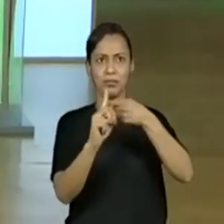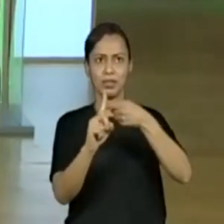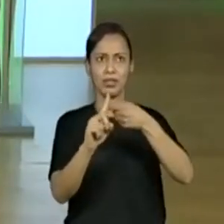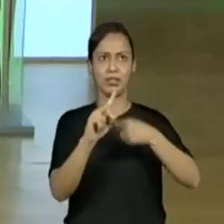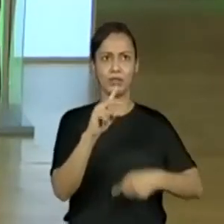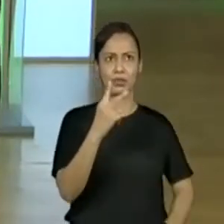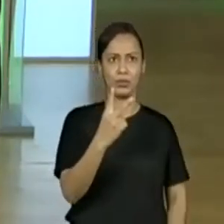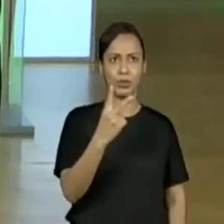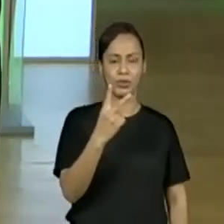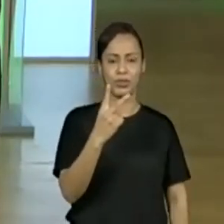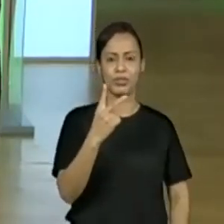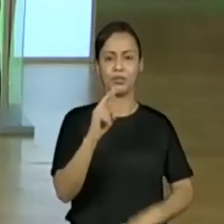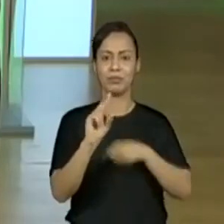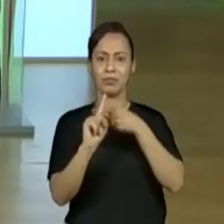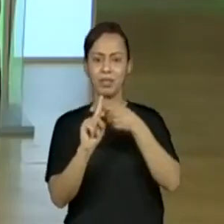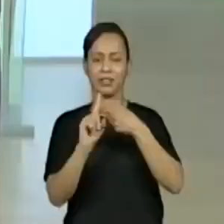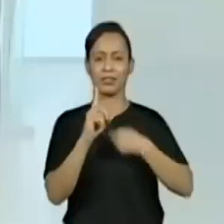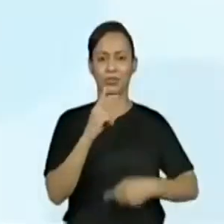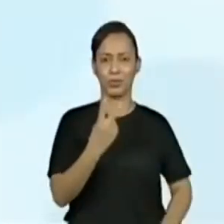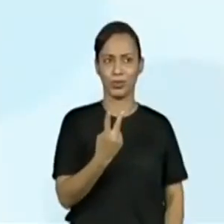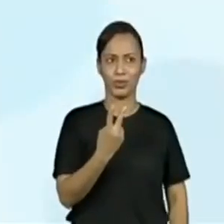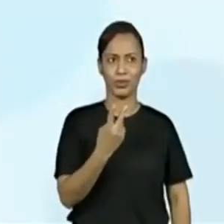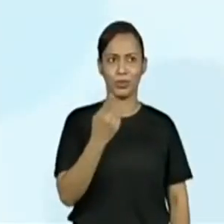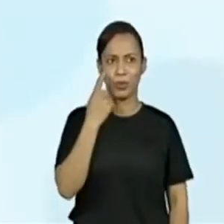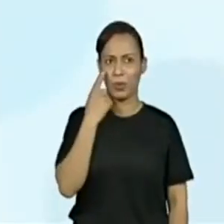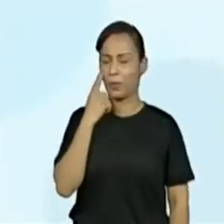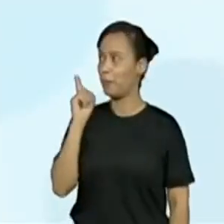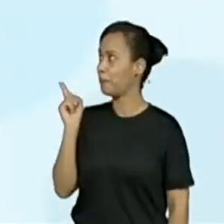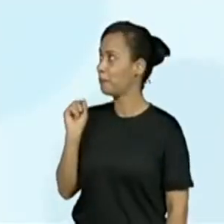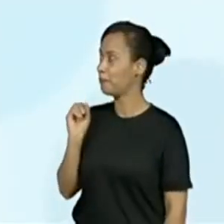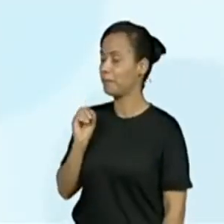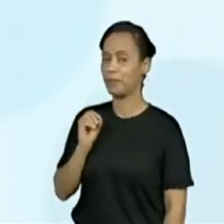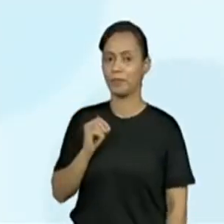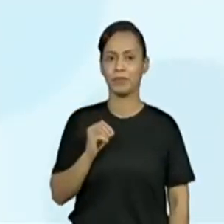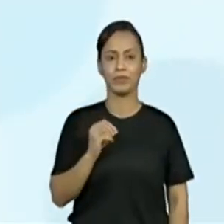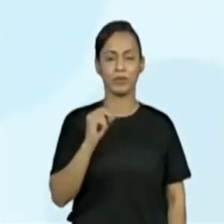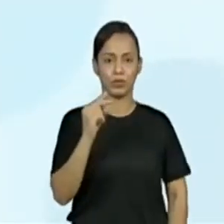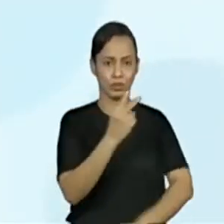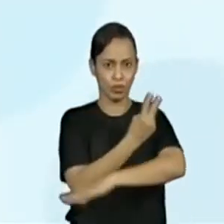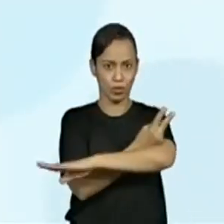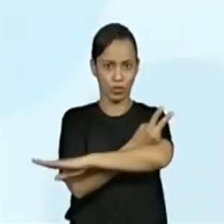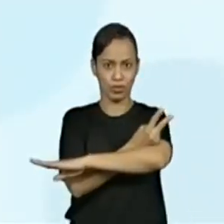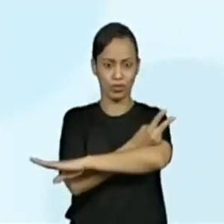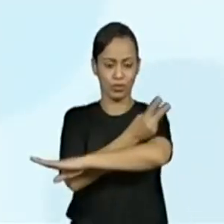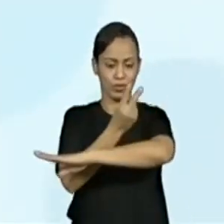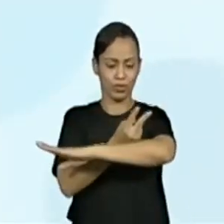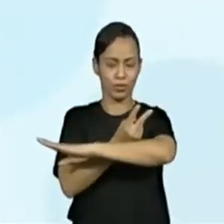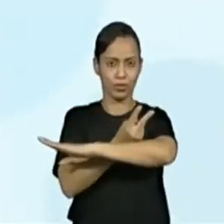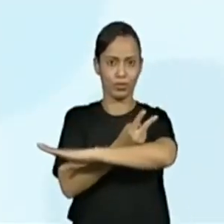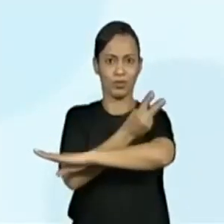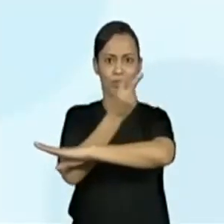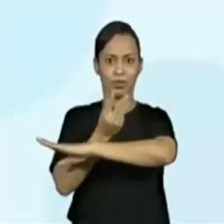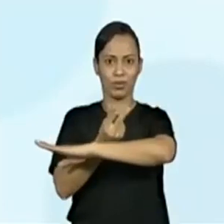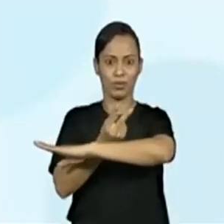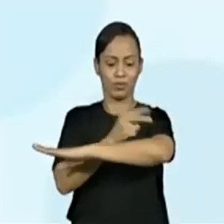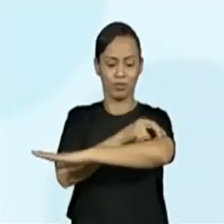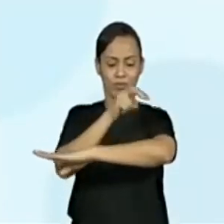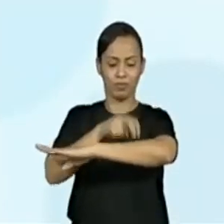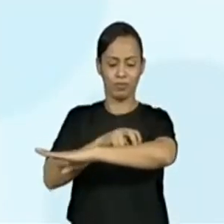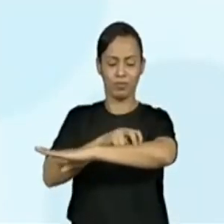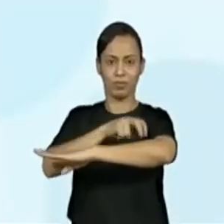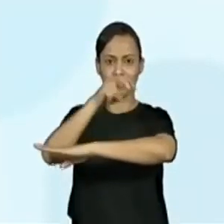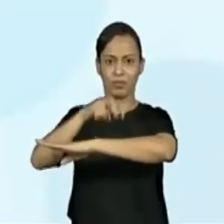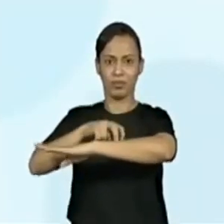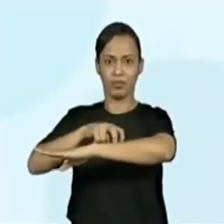Então, uma sequência aqui. De 2 em 2. de 2 em 2. Uma coisa interessante também, professor Joelson, ela inicia